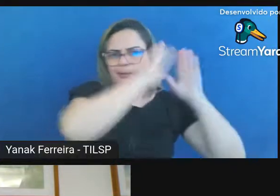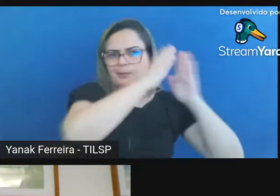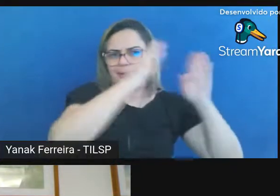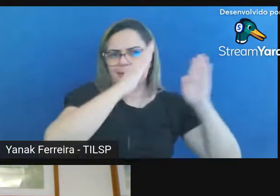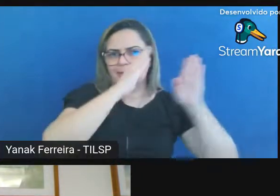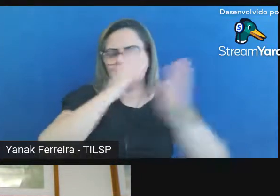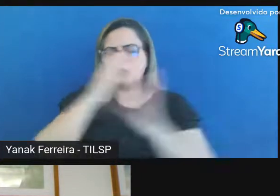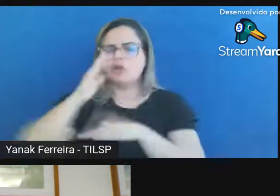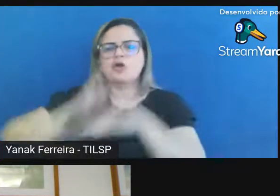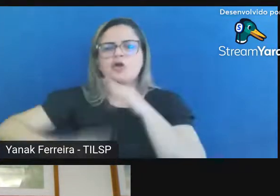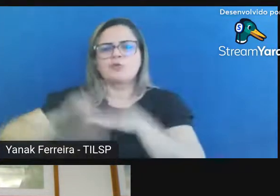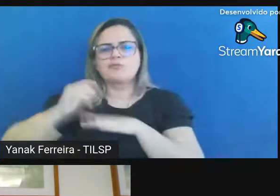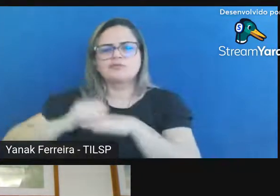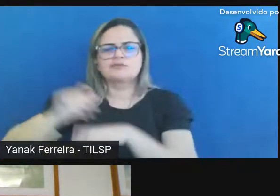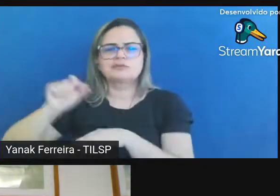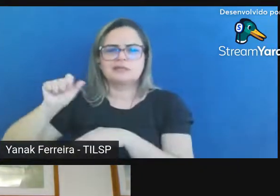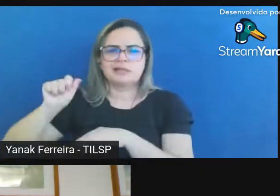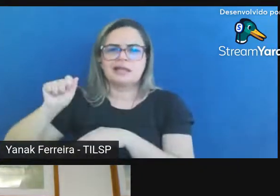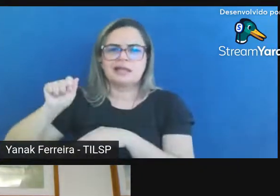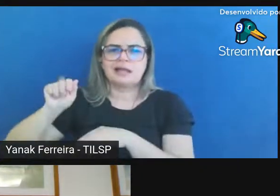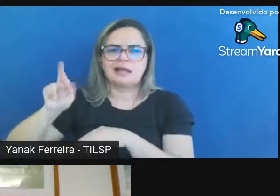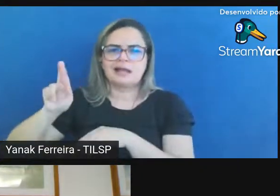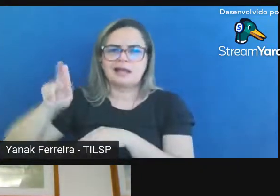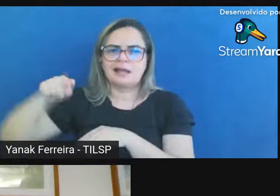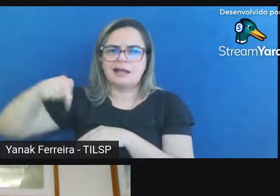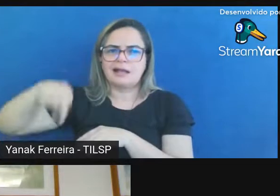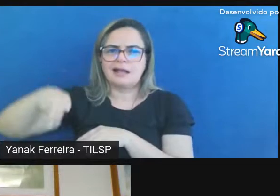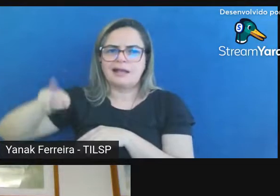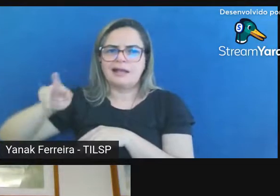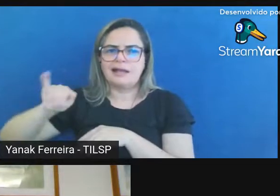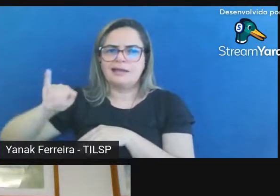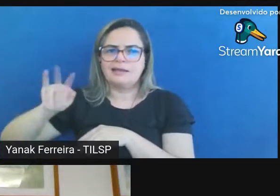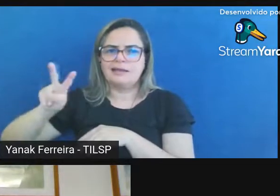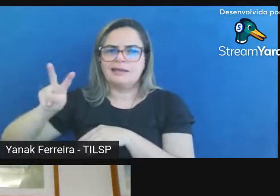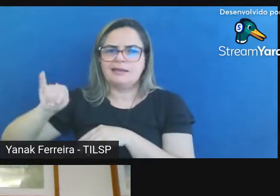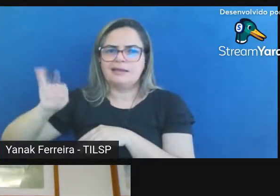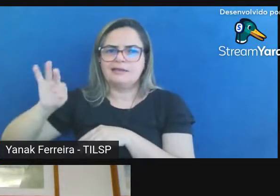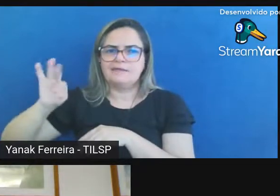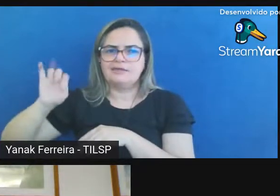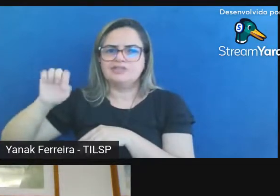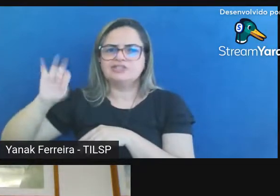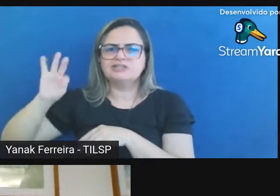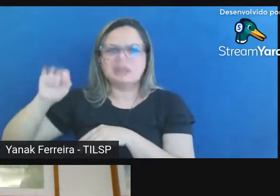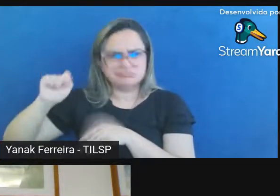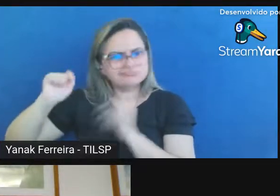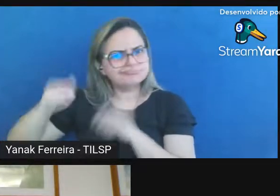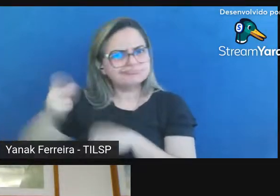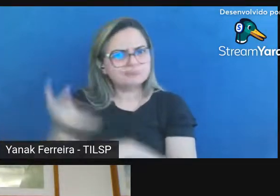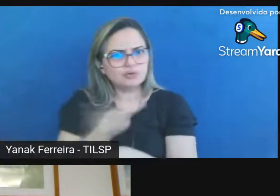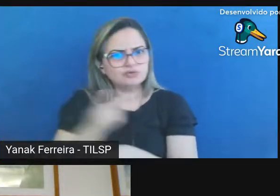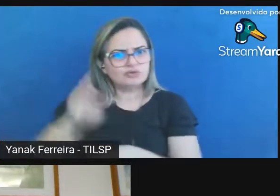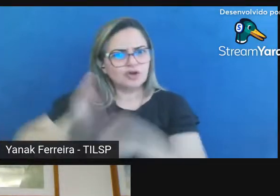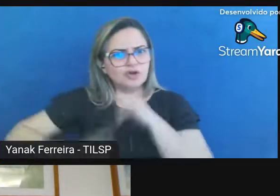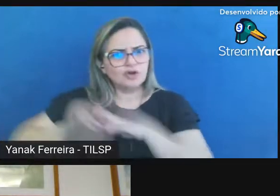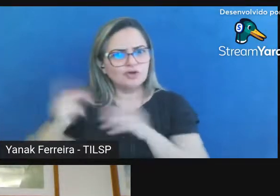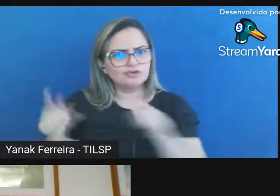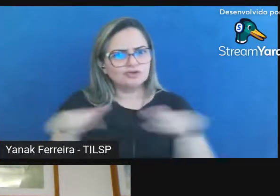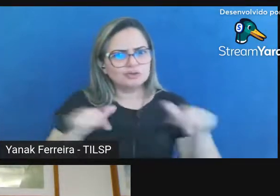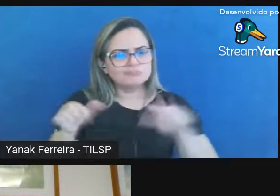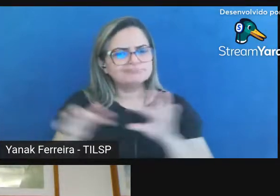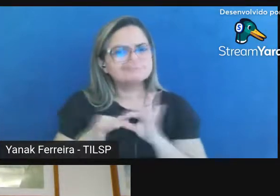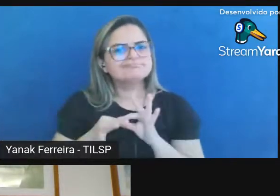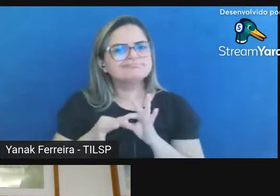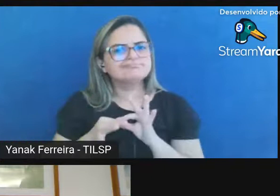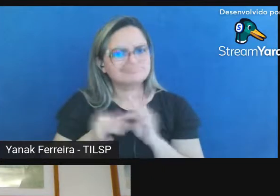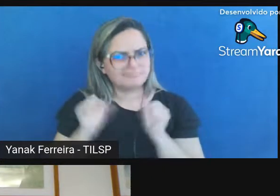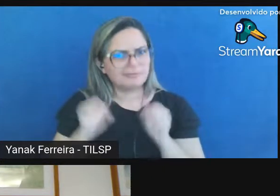como tornar essa aplicação menos complexa como trazer para o cenário brasileiro e quem são os atores